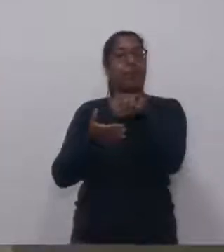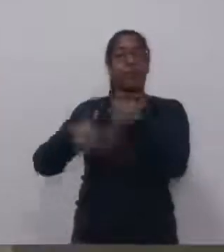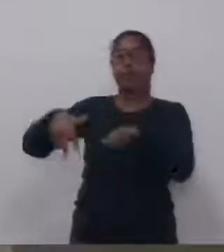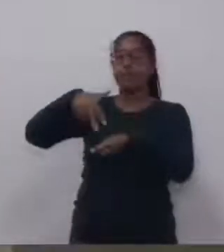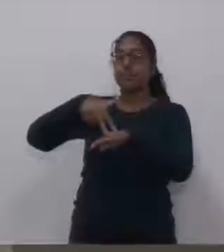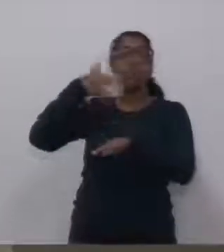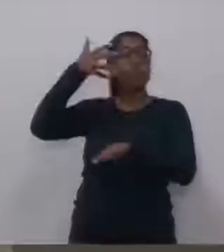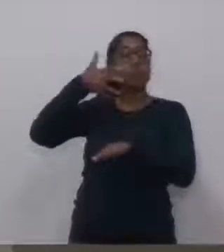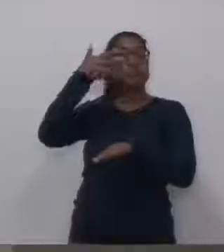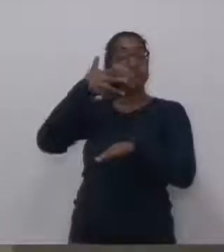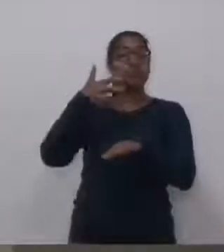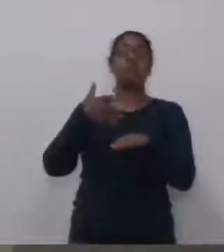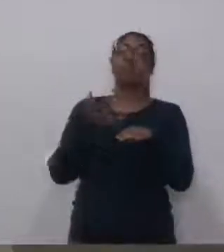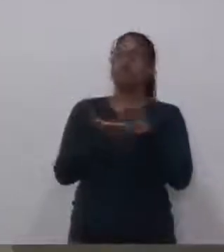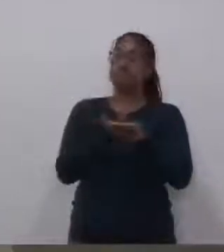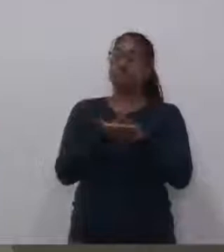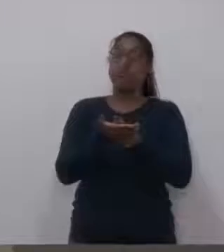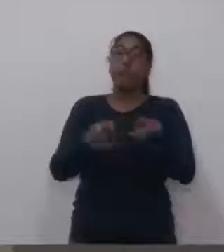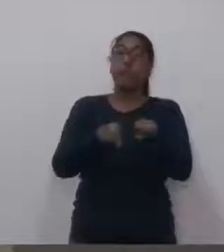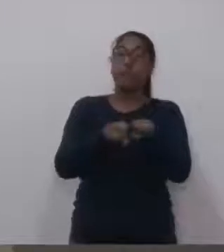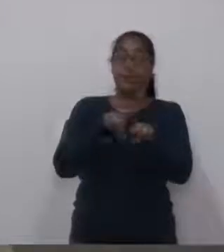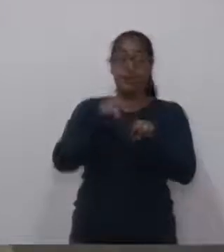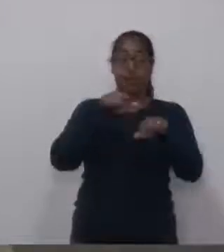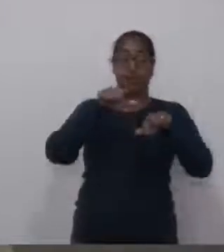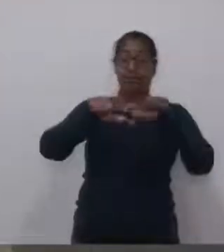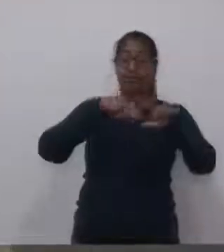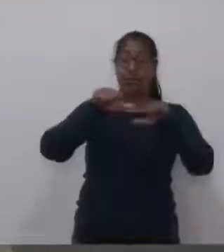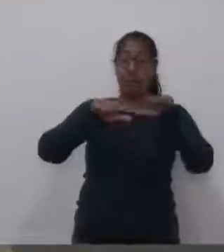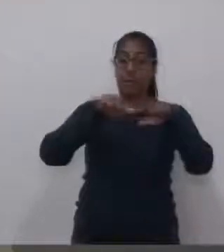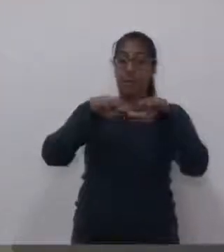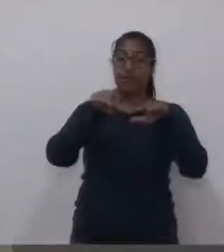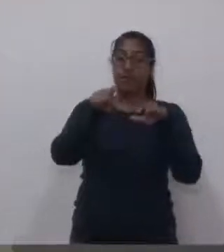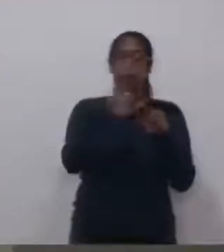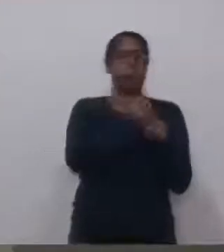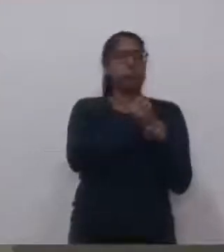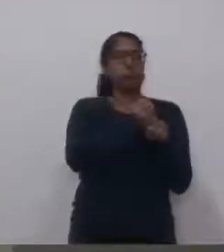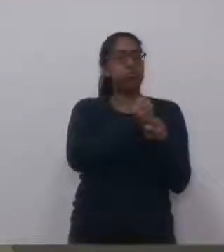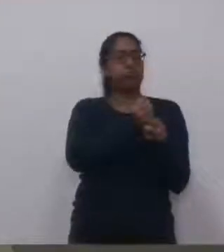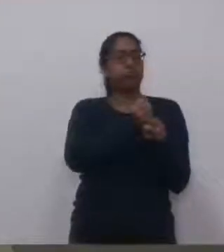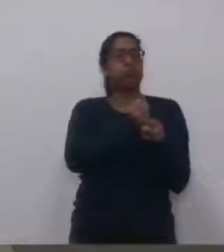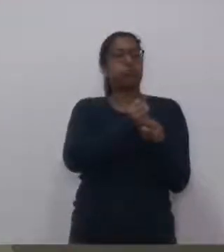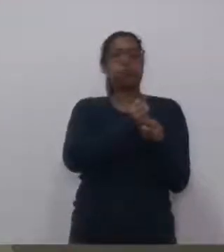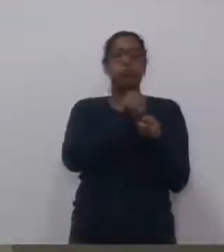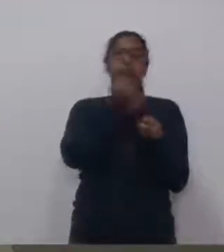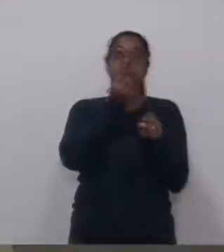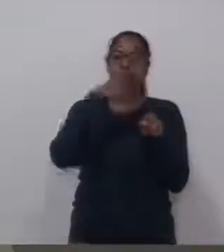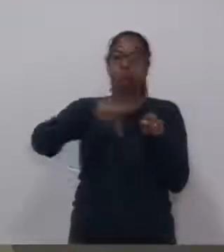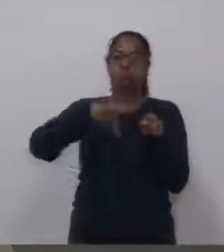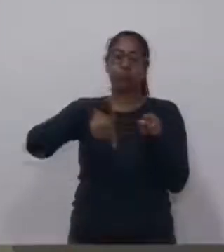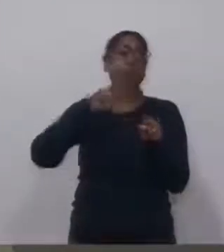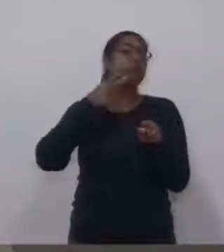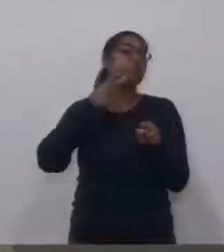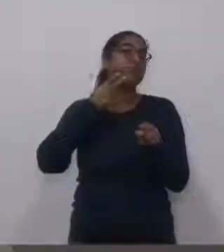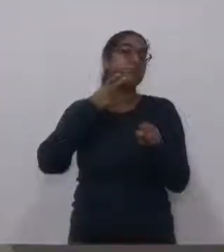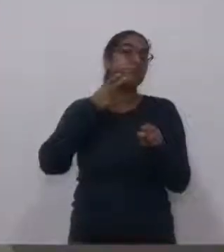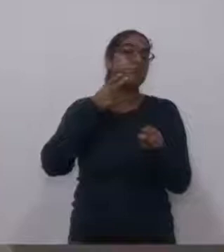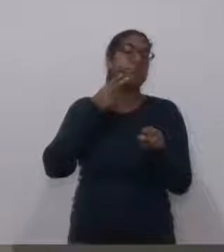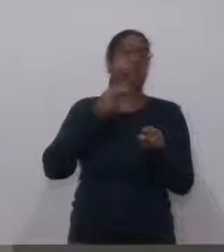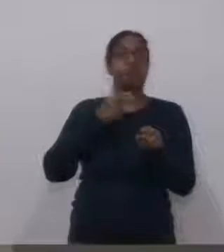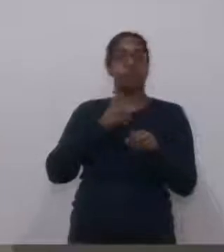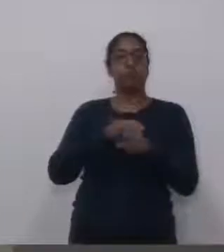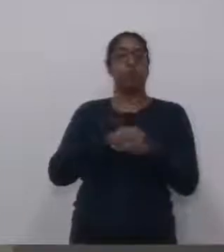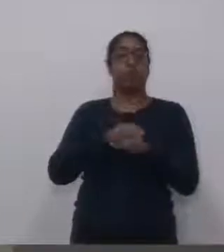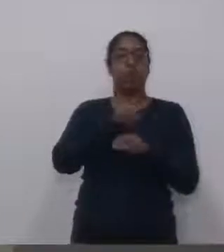e pelo trabalho que vem realizando já há muito tempo em nossa cidade, em prol